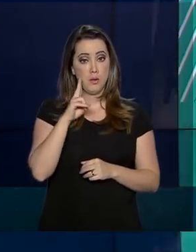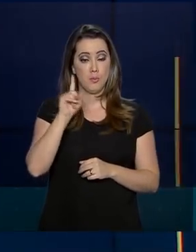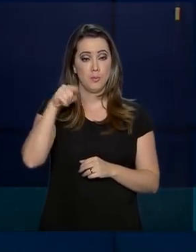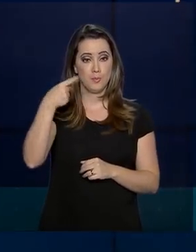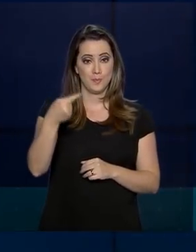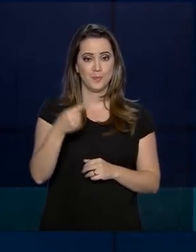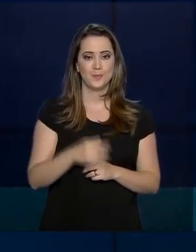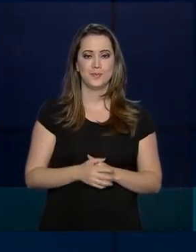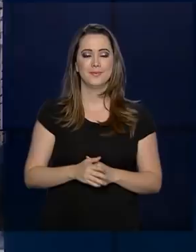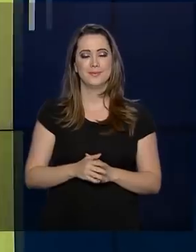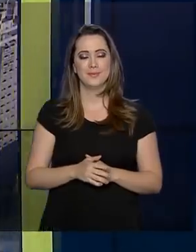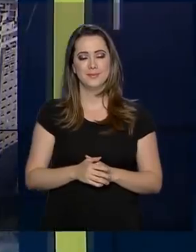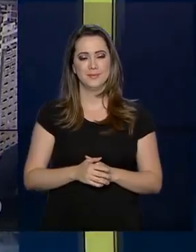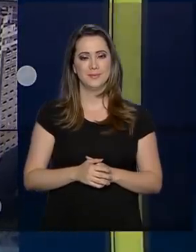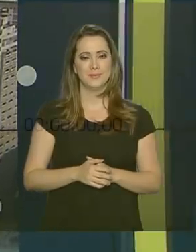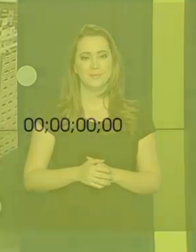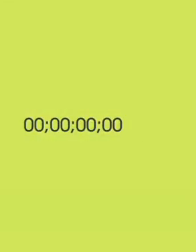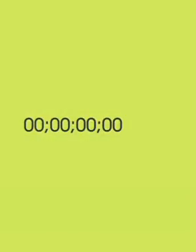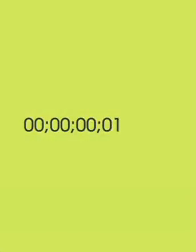na próxima edição. Até lá!